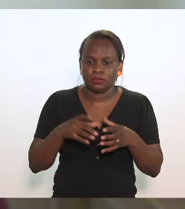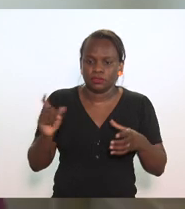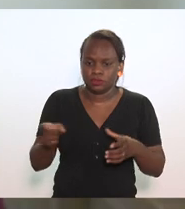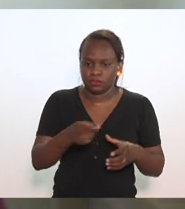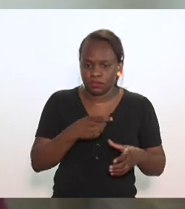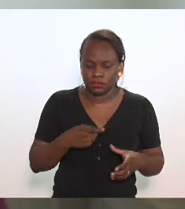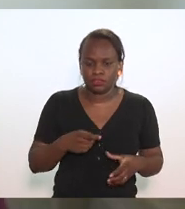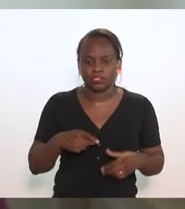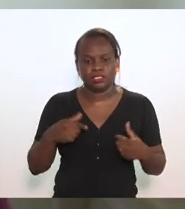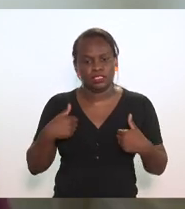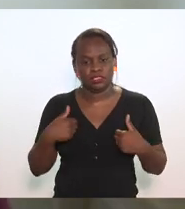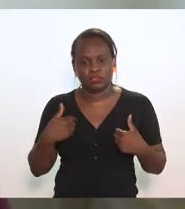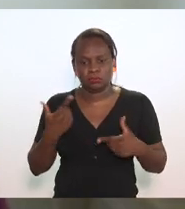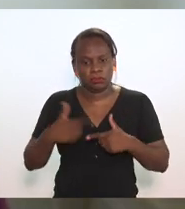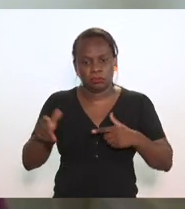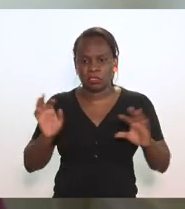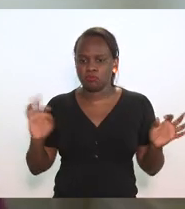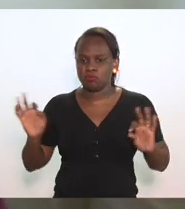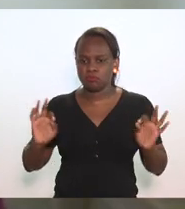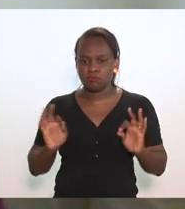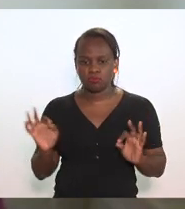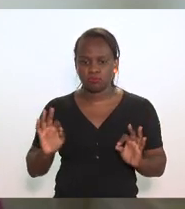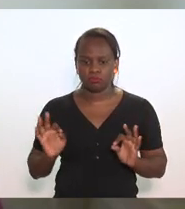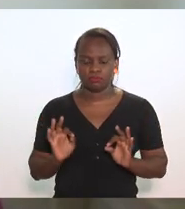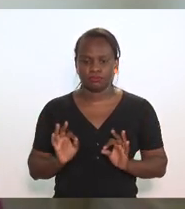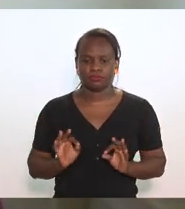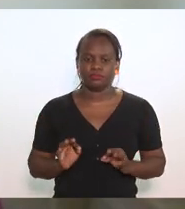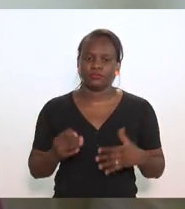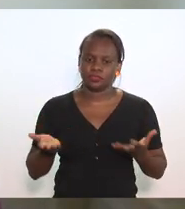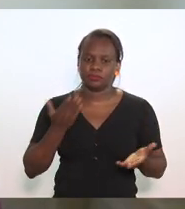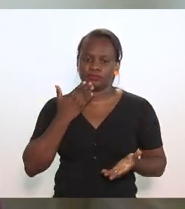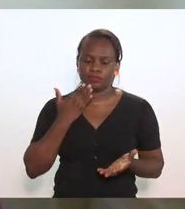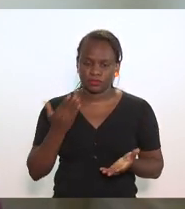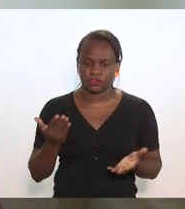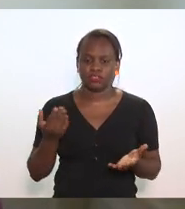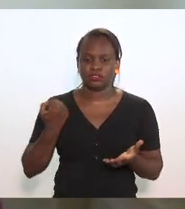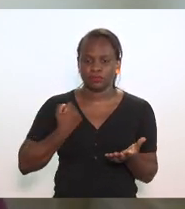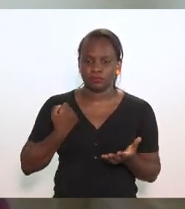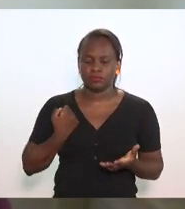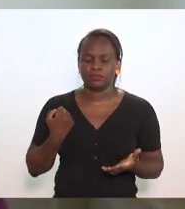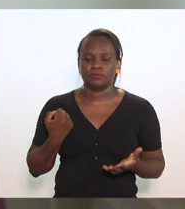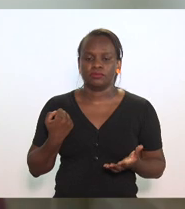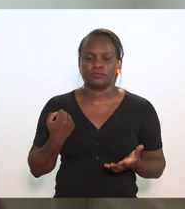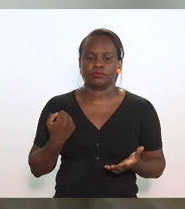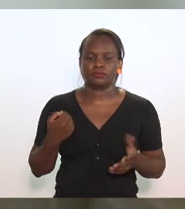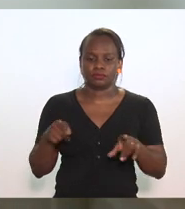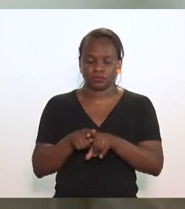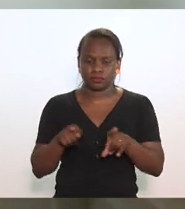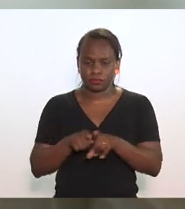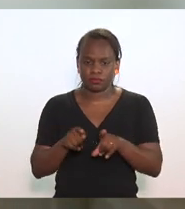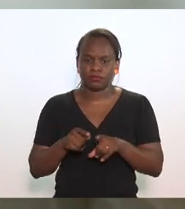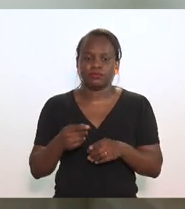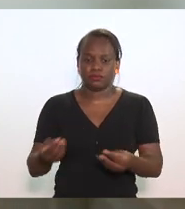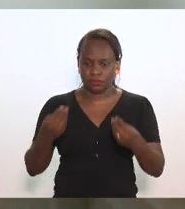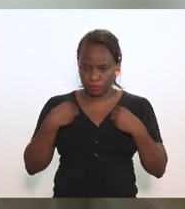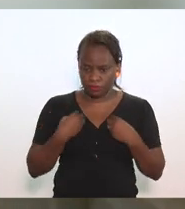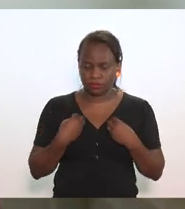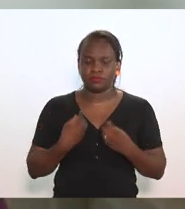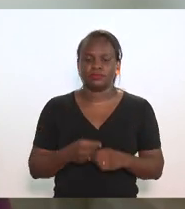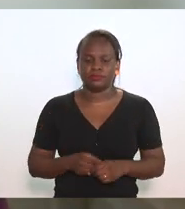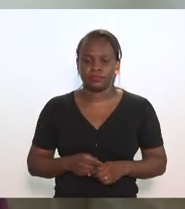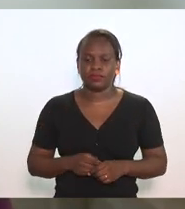eu não tenho problema nenhum em solicitar os dados e recebê-los